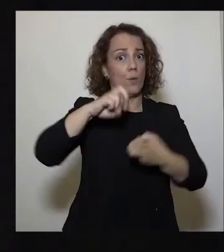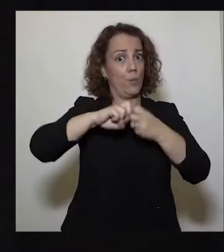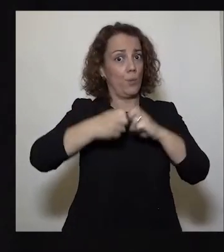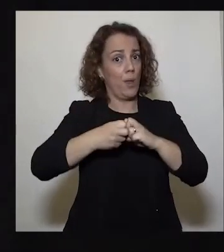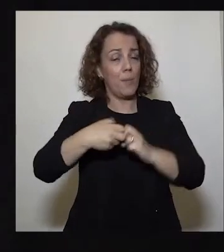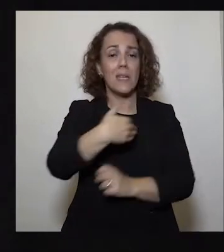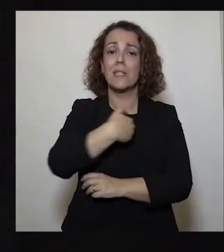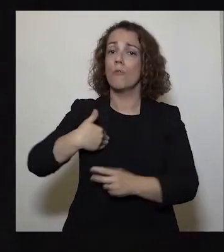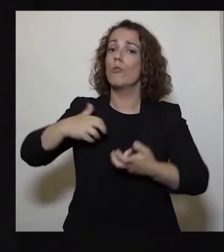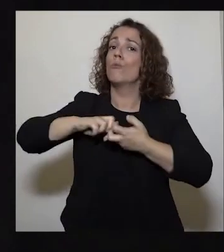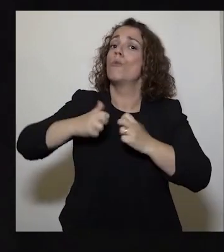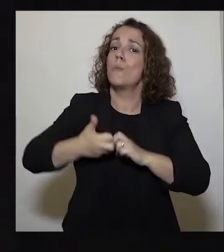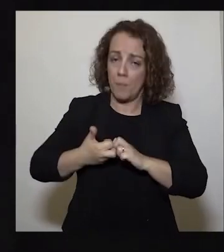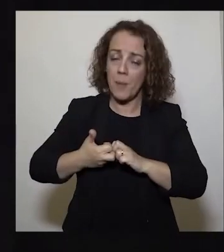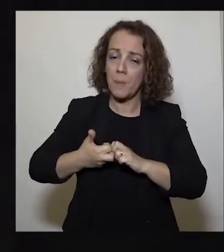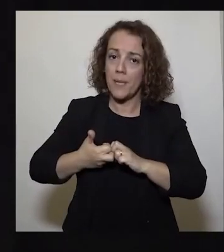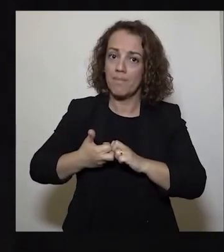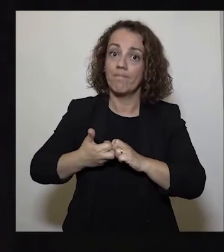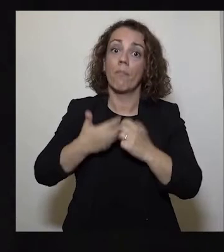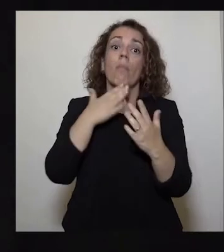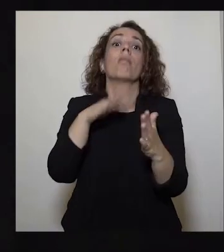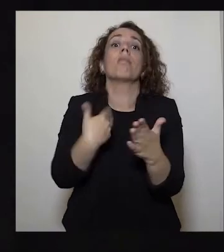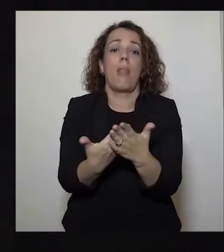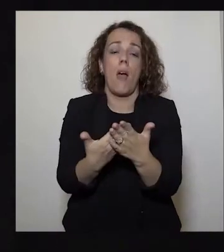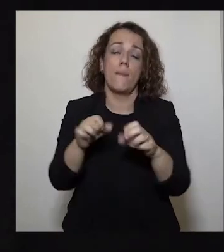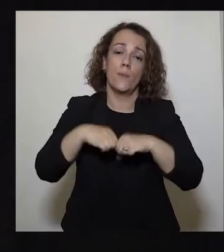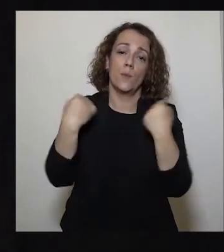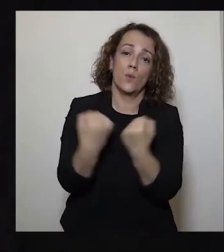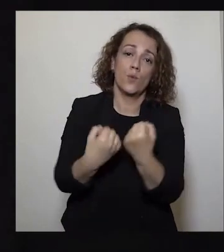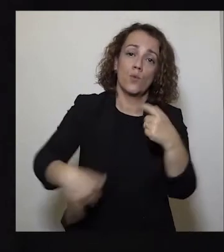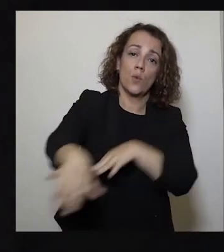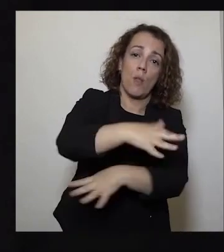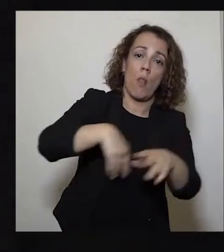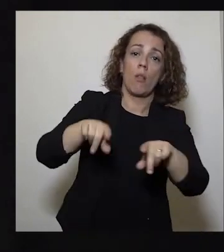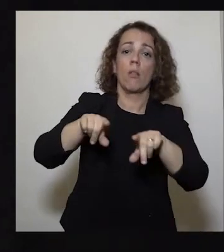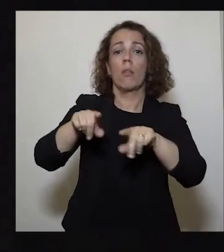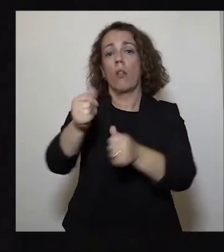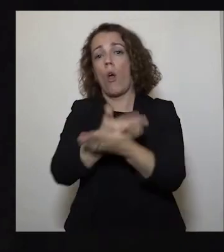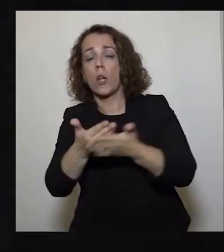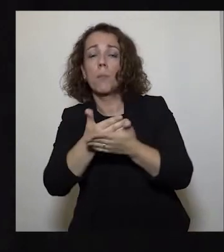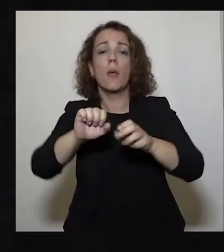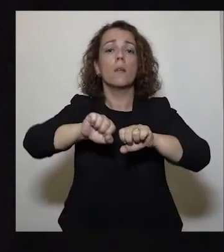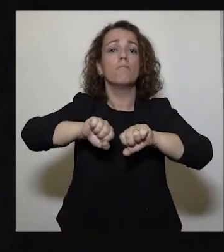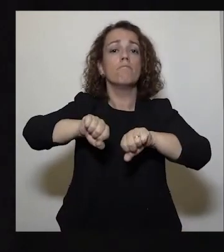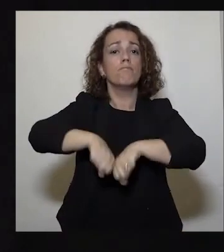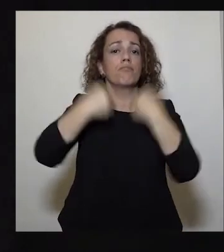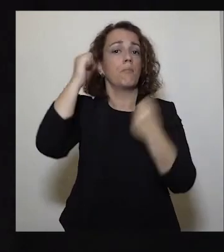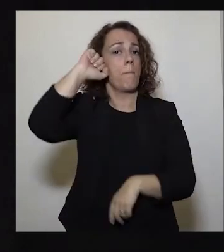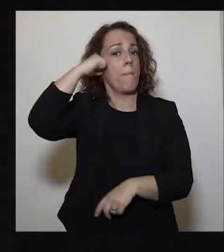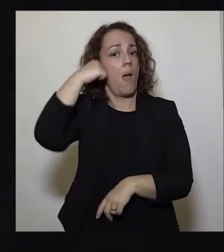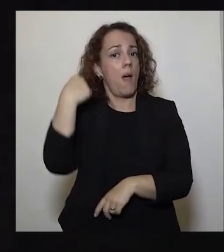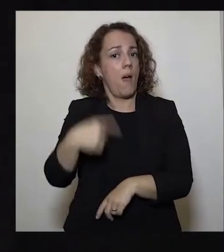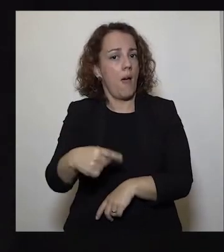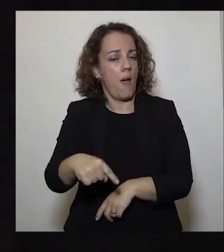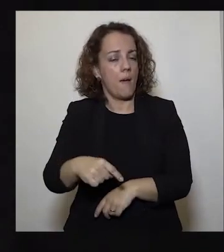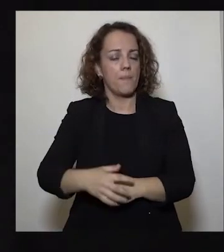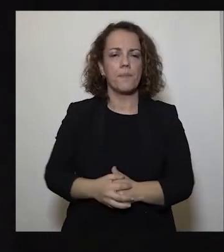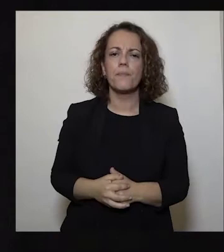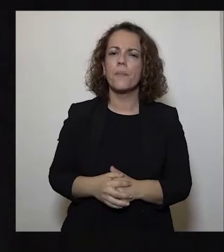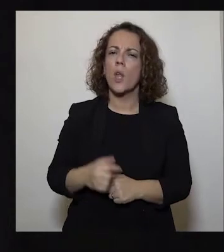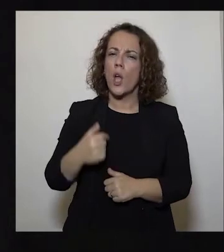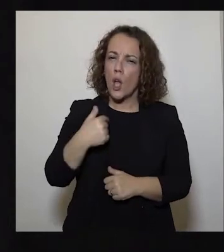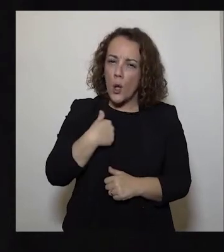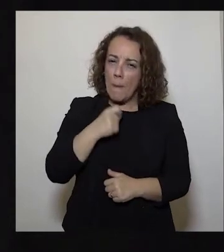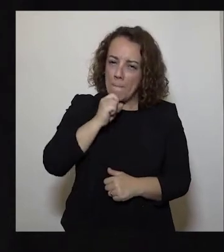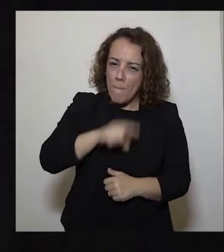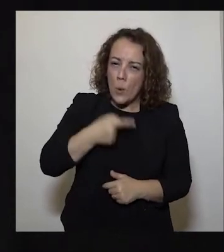à saúde e, portanto, à sociedade e à economia. e haverá como pedir aos portugueses